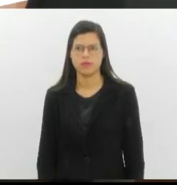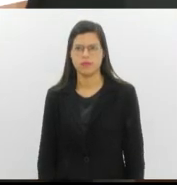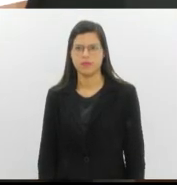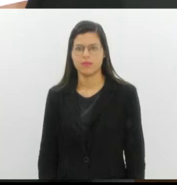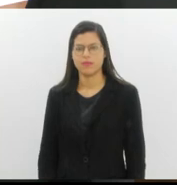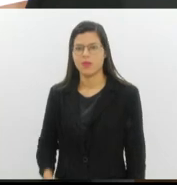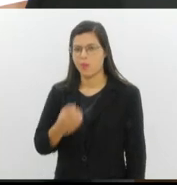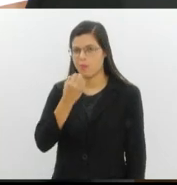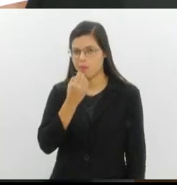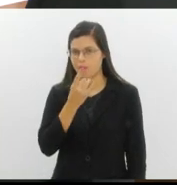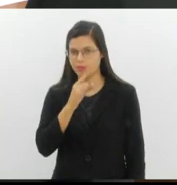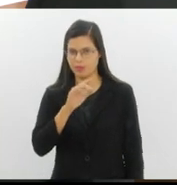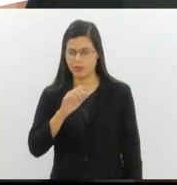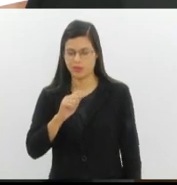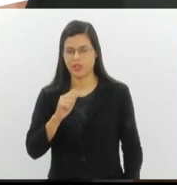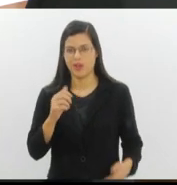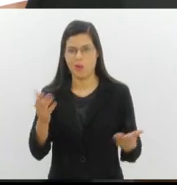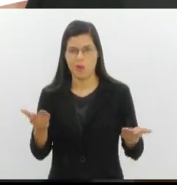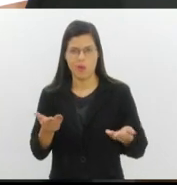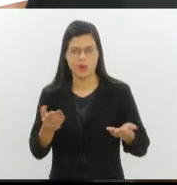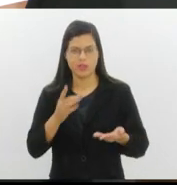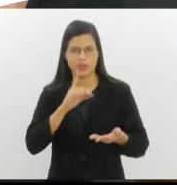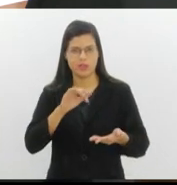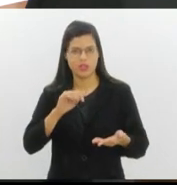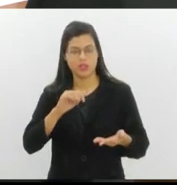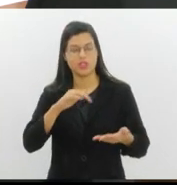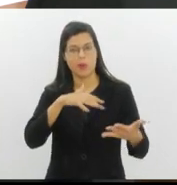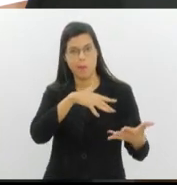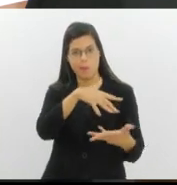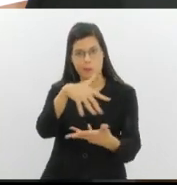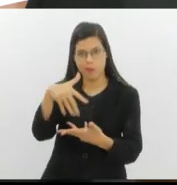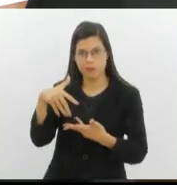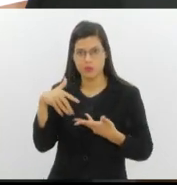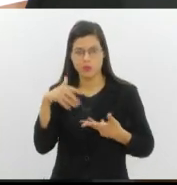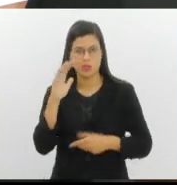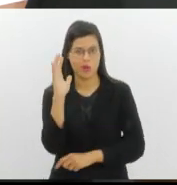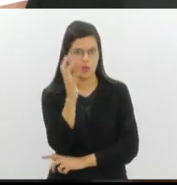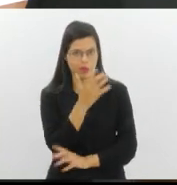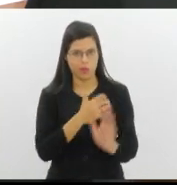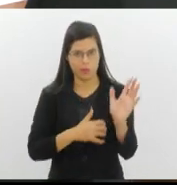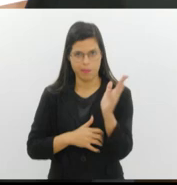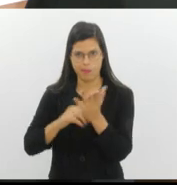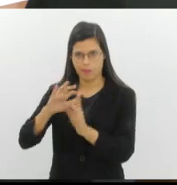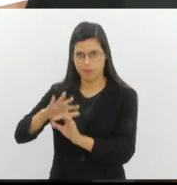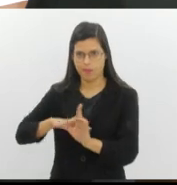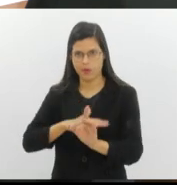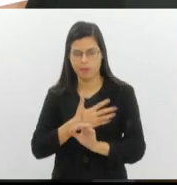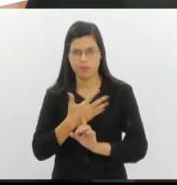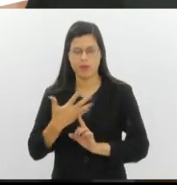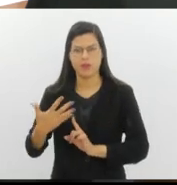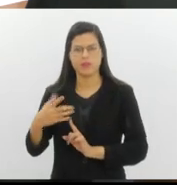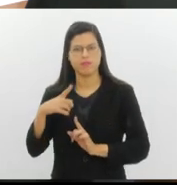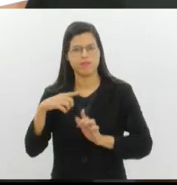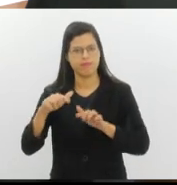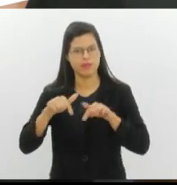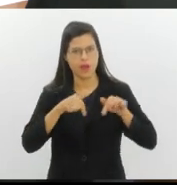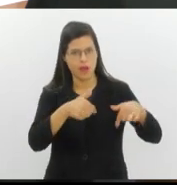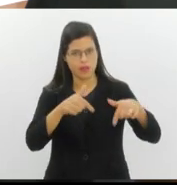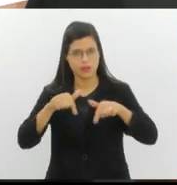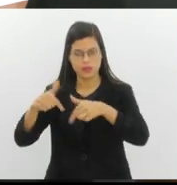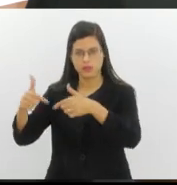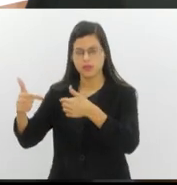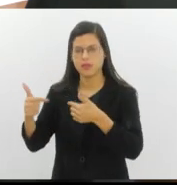Bom dia. Hoje é dia mundial do meio ambiente e inúmeras ações vêm sendo realizadas com o objetivo de